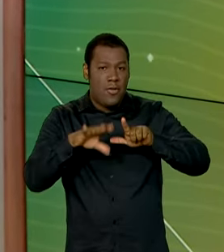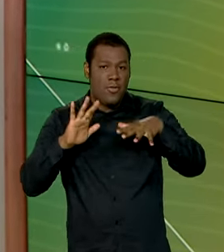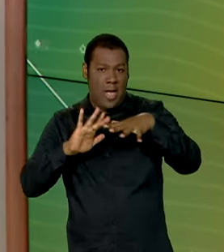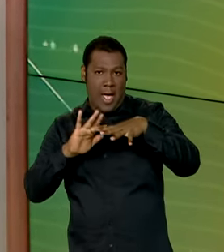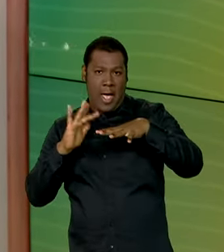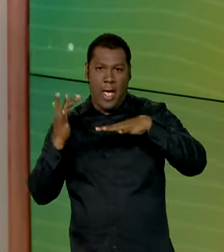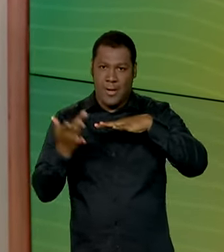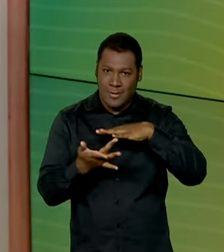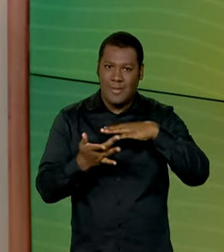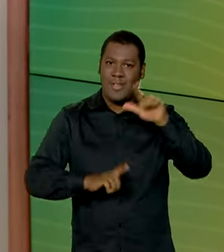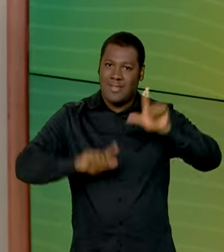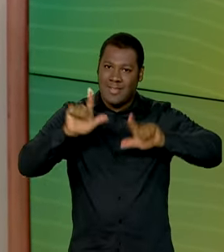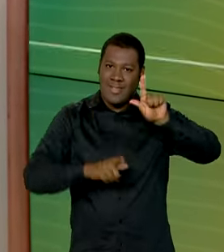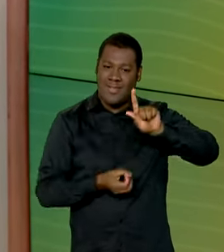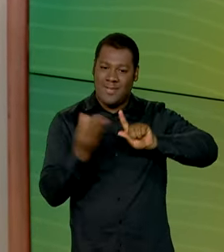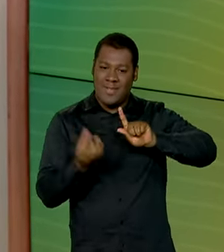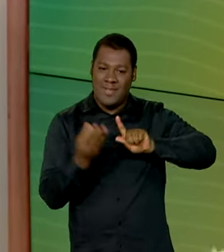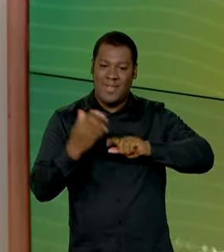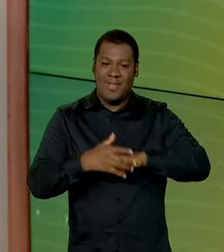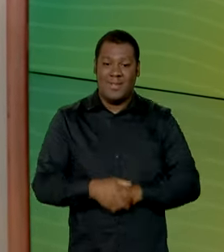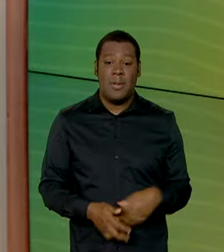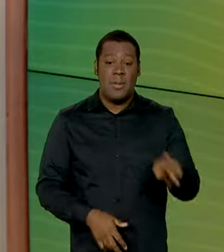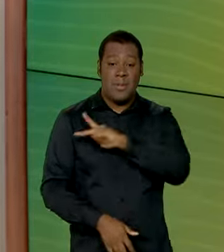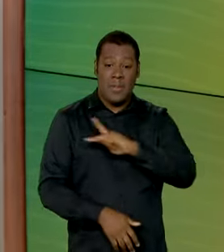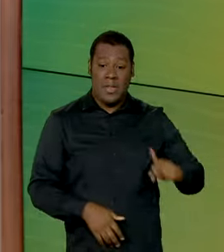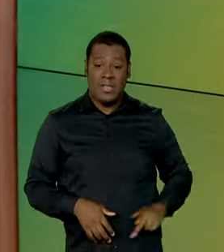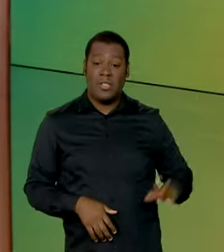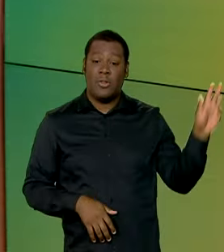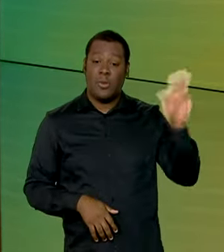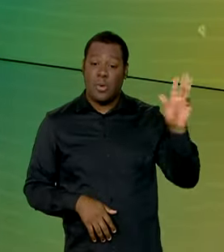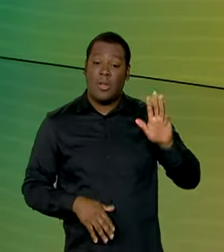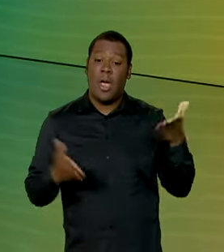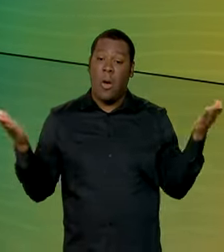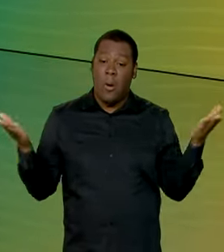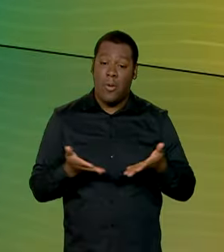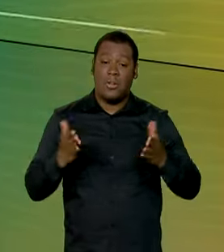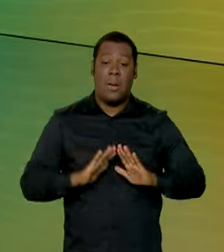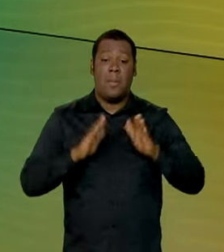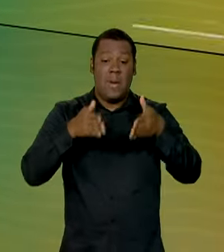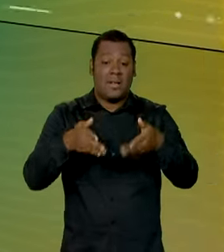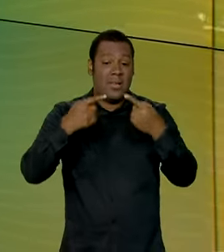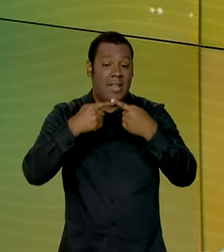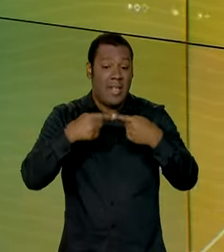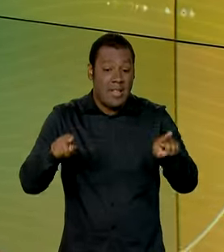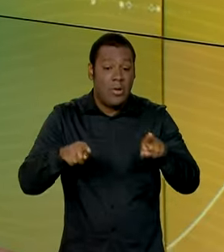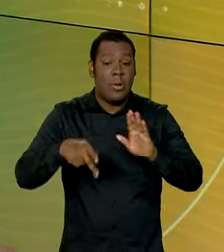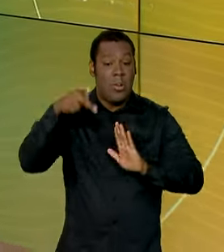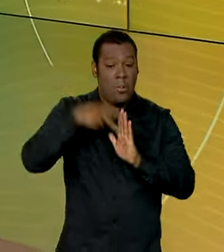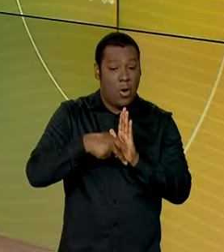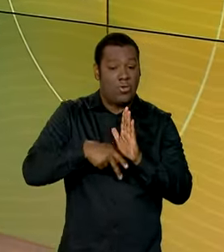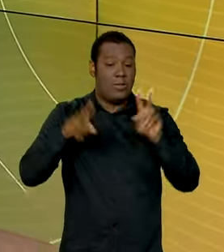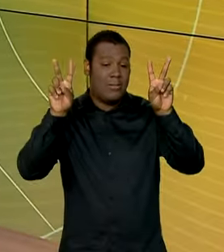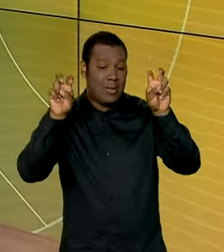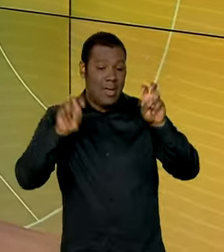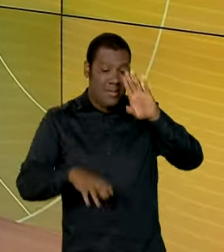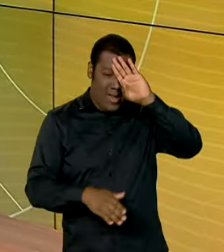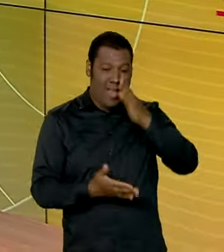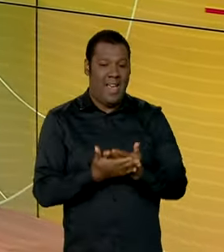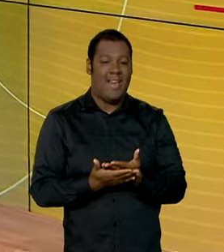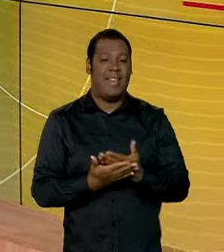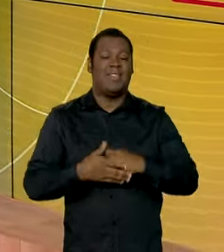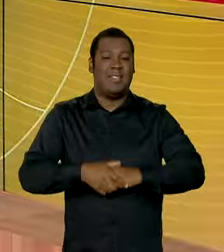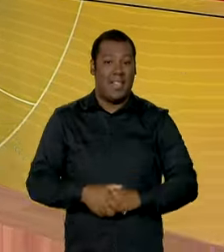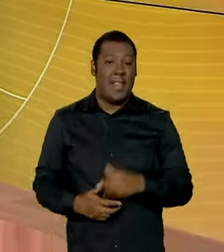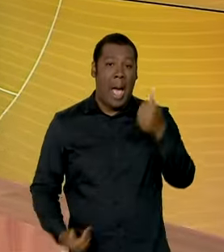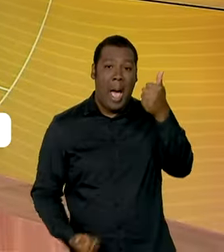redes sociais do Canal Gov. O presidente Lula participa hoje do lançamento do programa Acredita, que vai dar apoio às micro